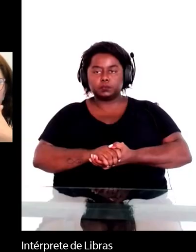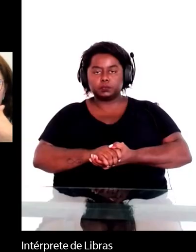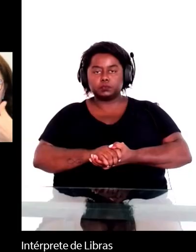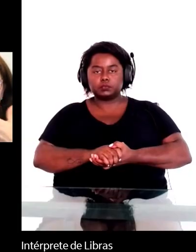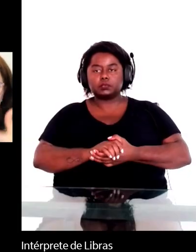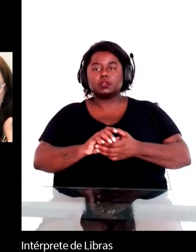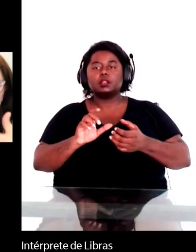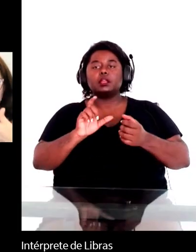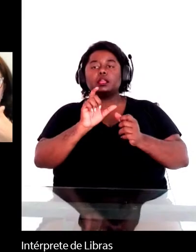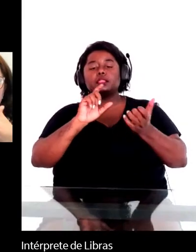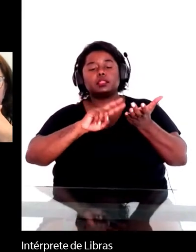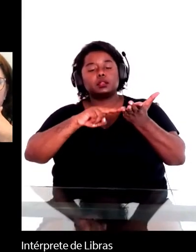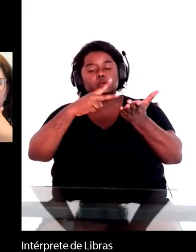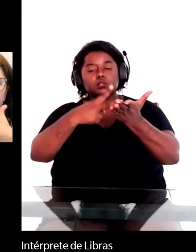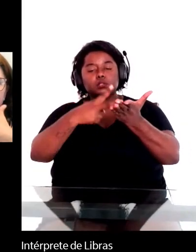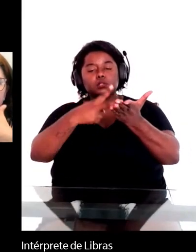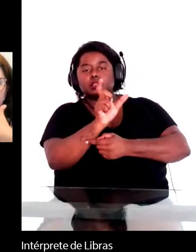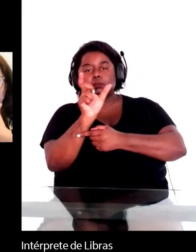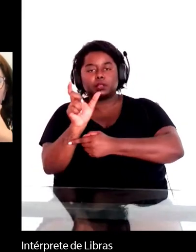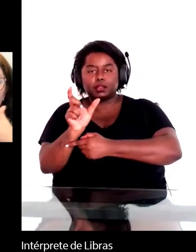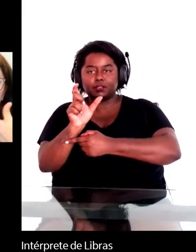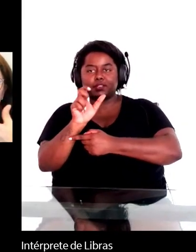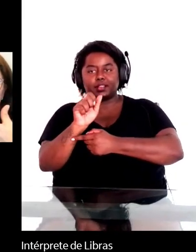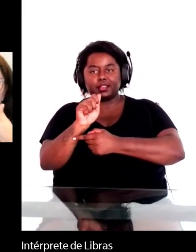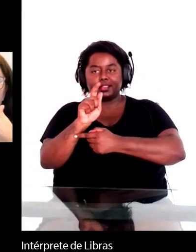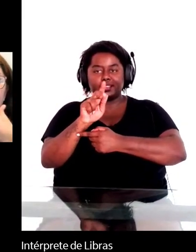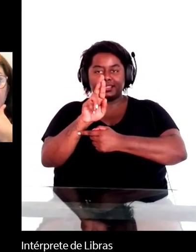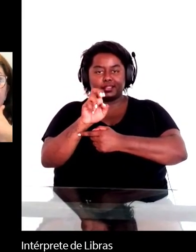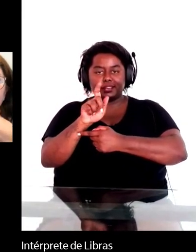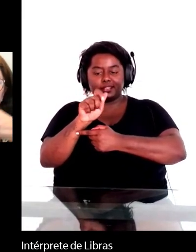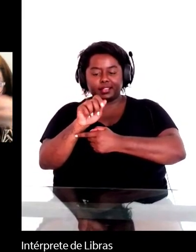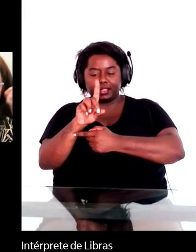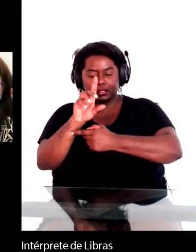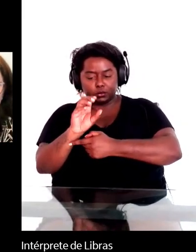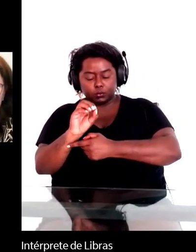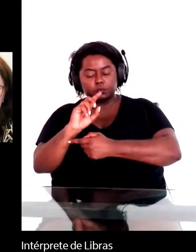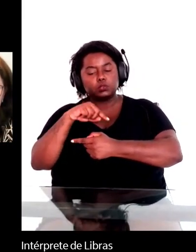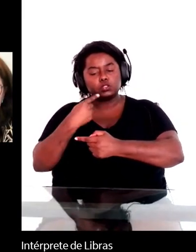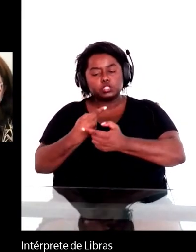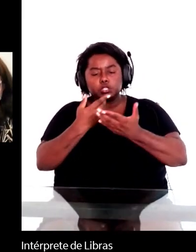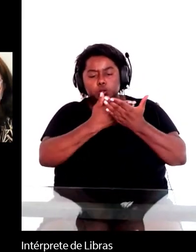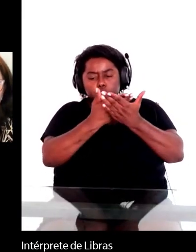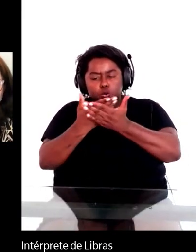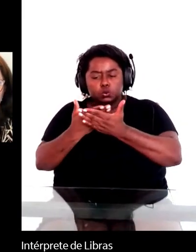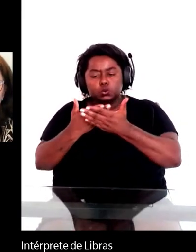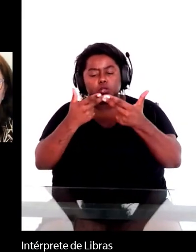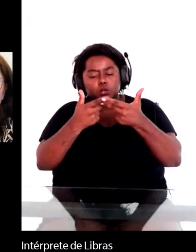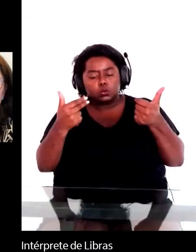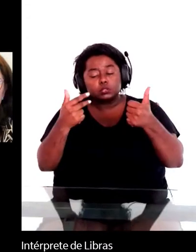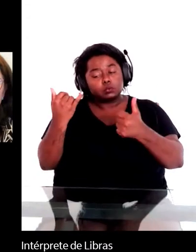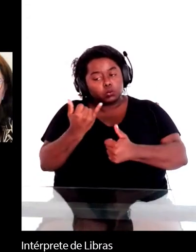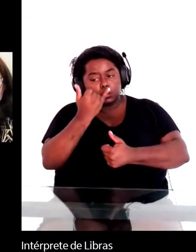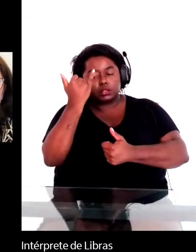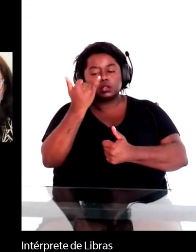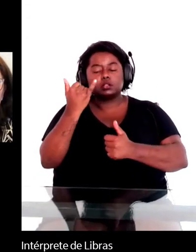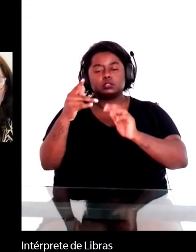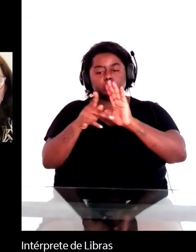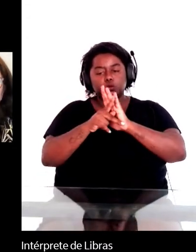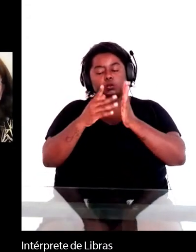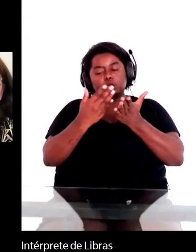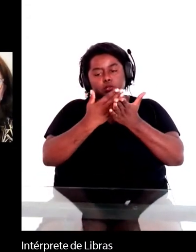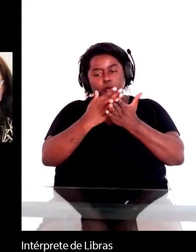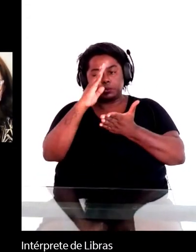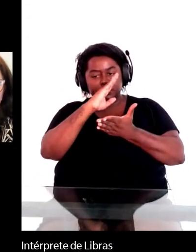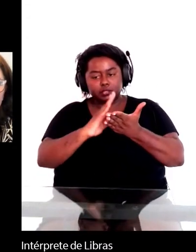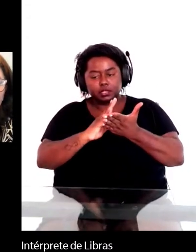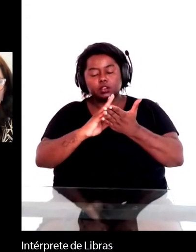muito importantes da sociedade brasileira através da definição e tradução do conceito